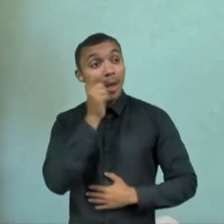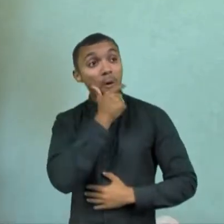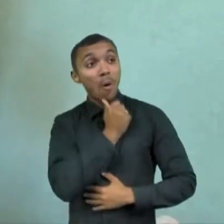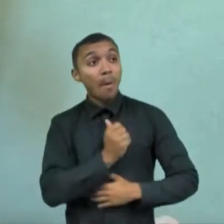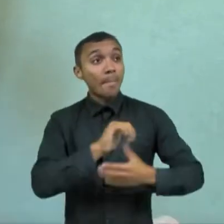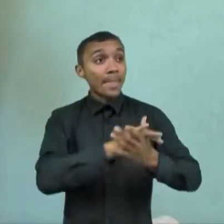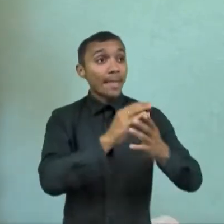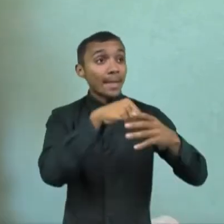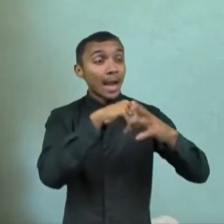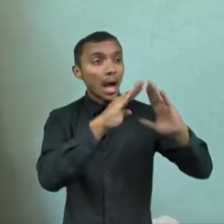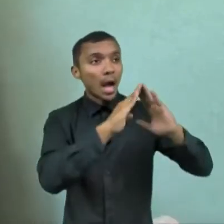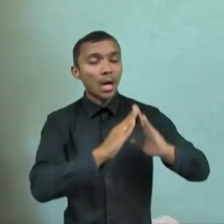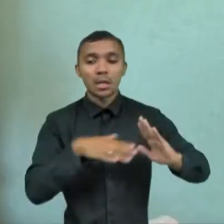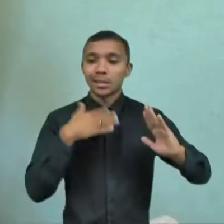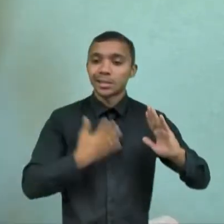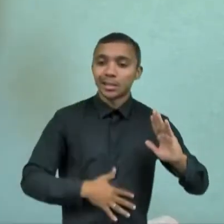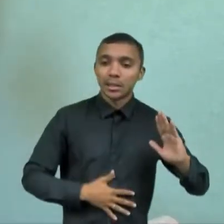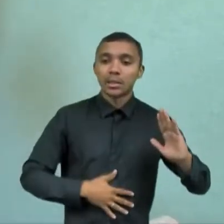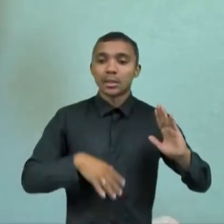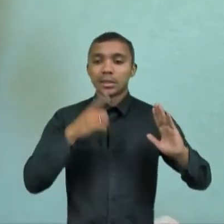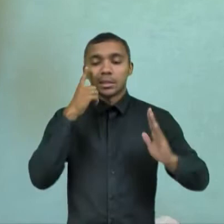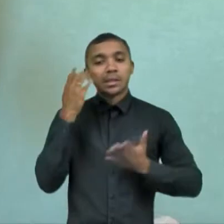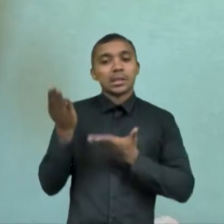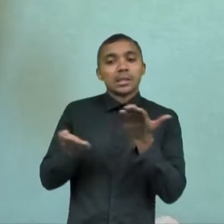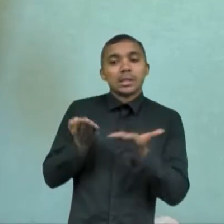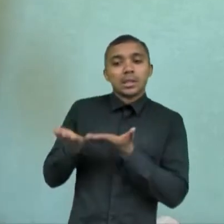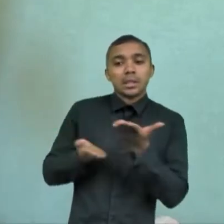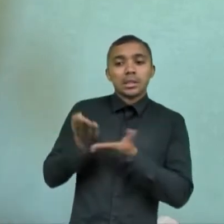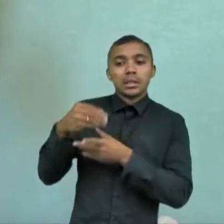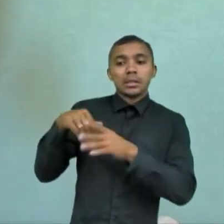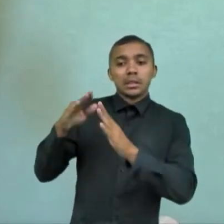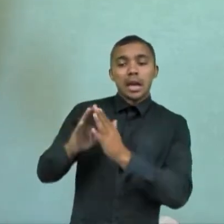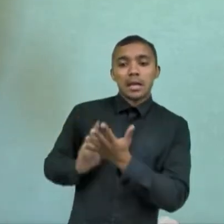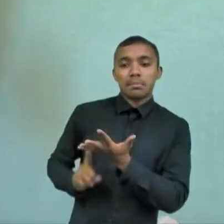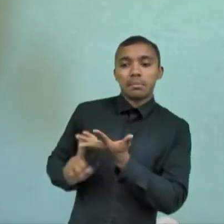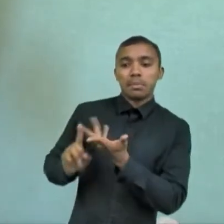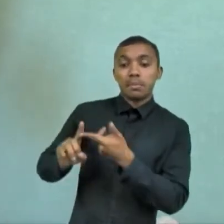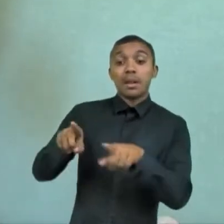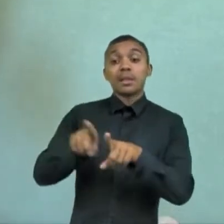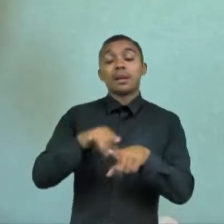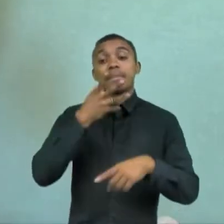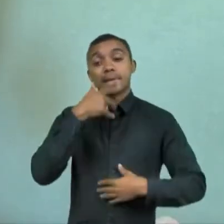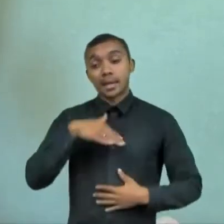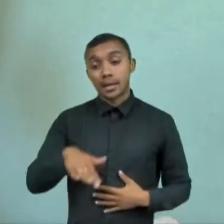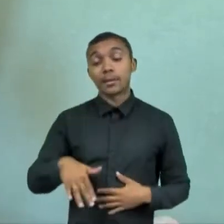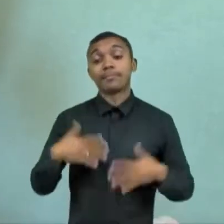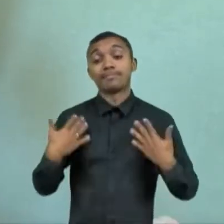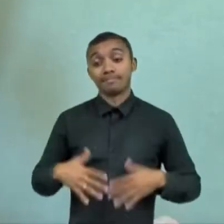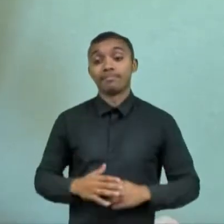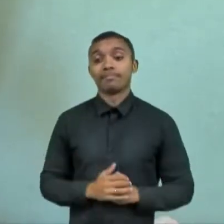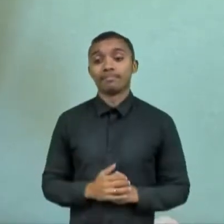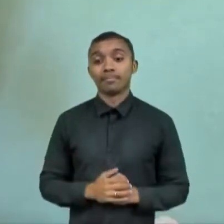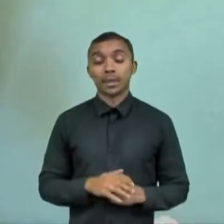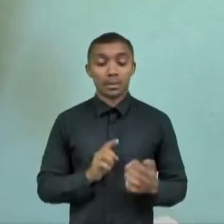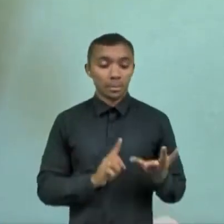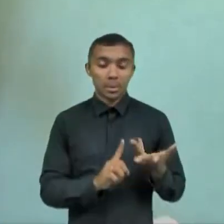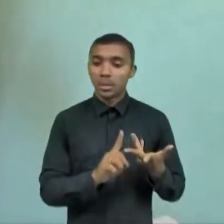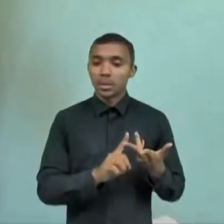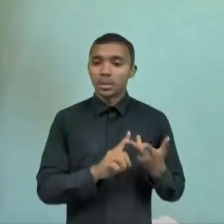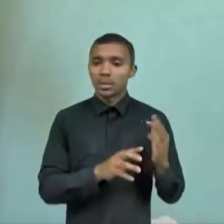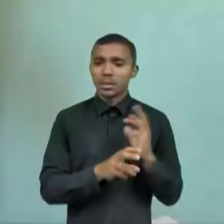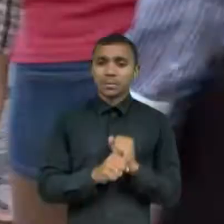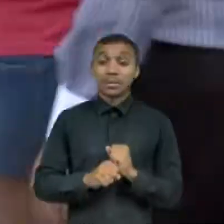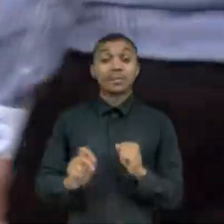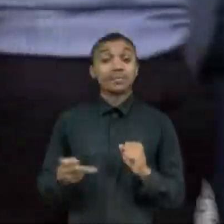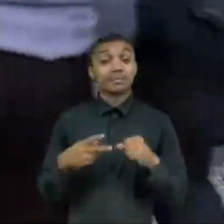tiveram que cuidar mais das funções do lar e das crianças. Então, essas funções ficaram muito pesadas